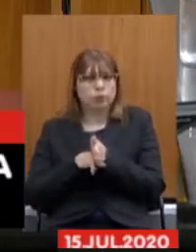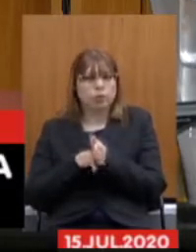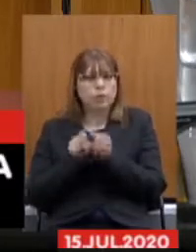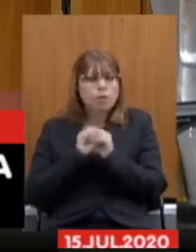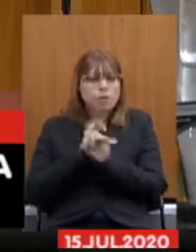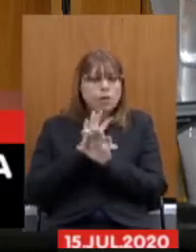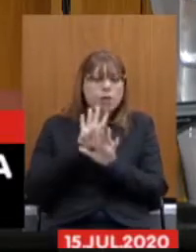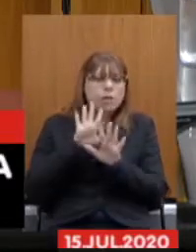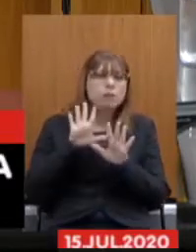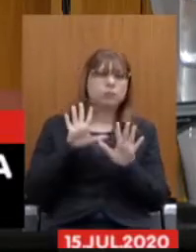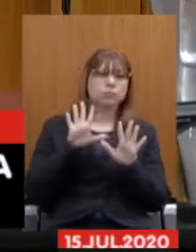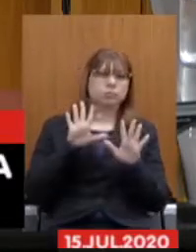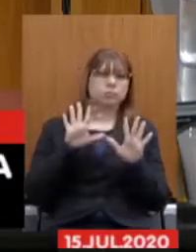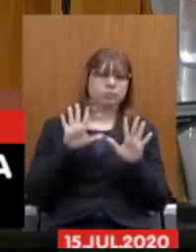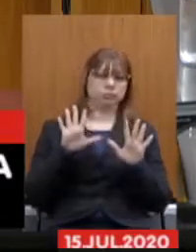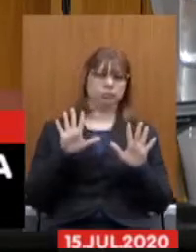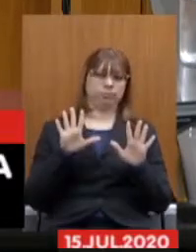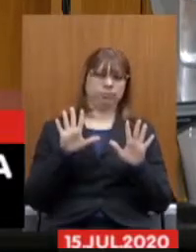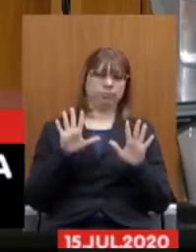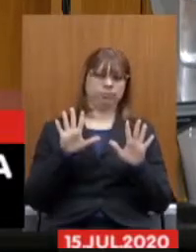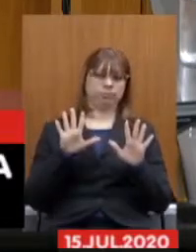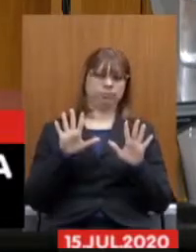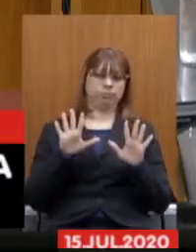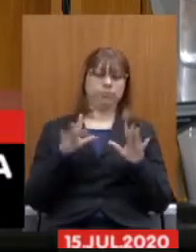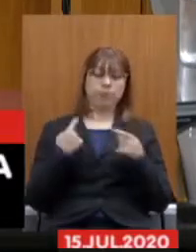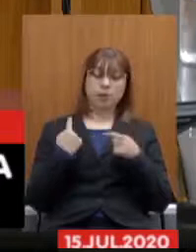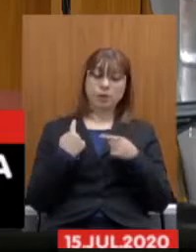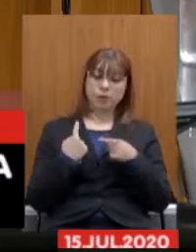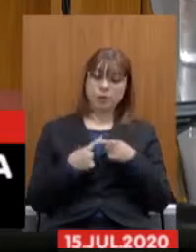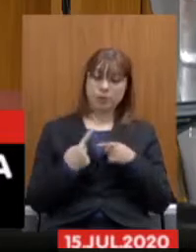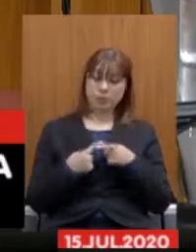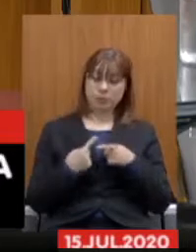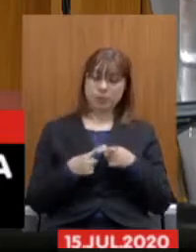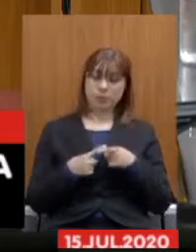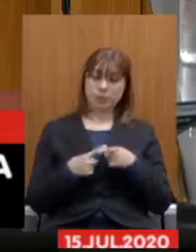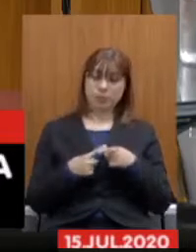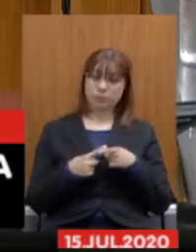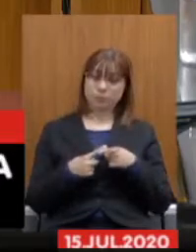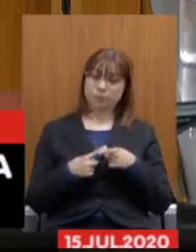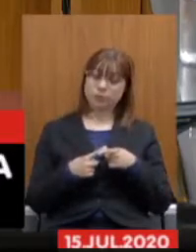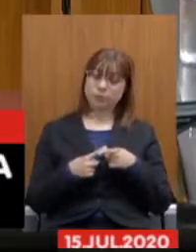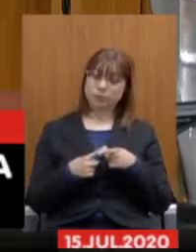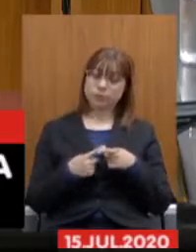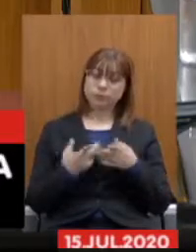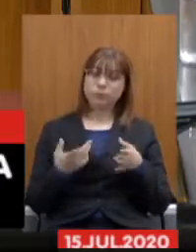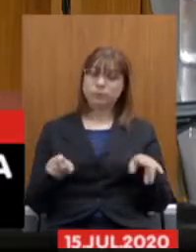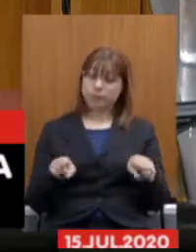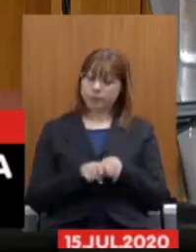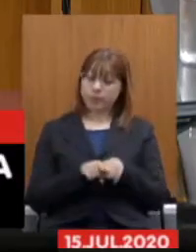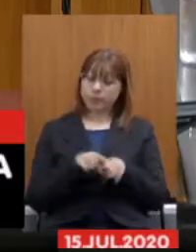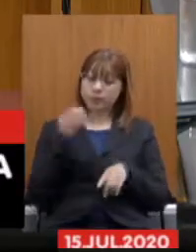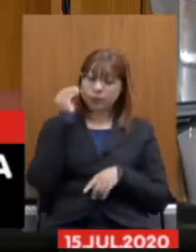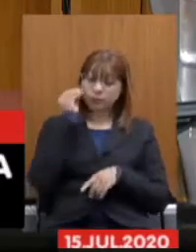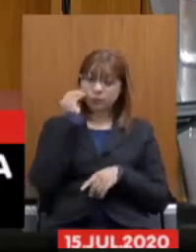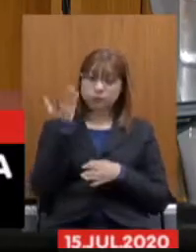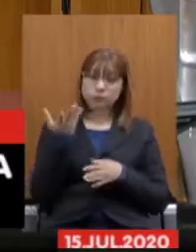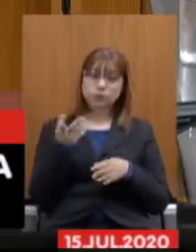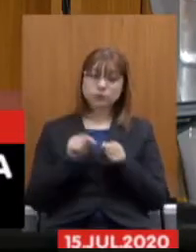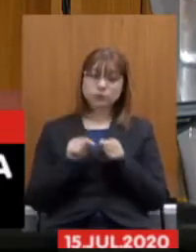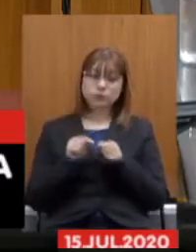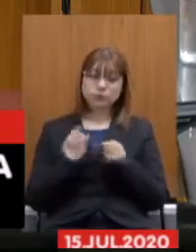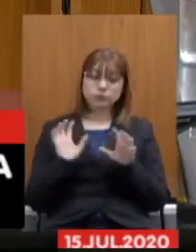forma transparente inclusive se possível que fosse aberta uma comissão tripartite